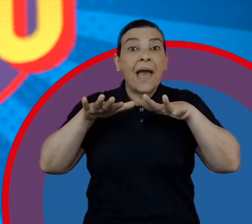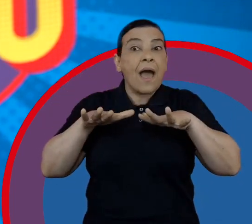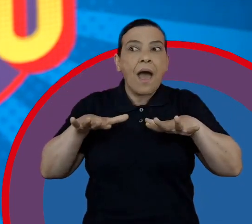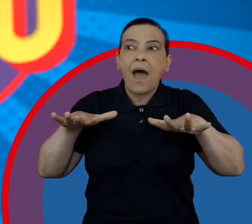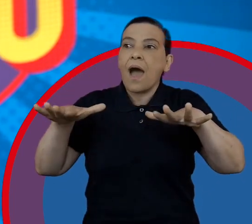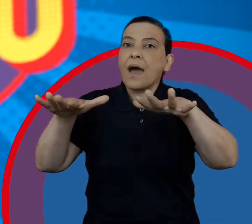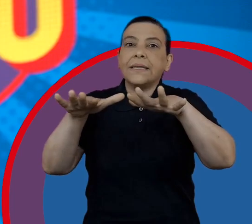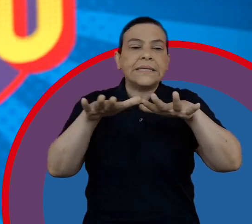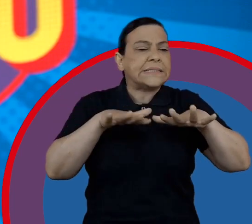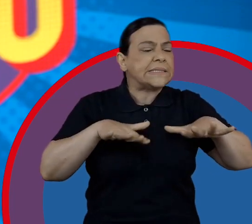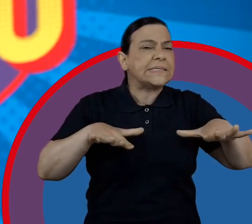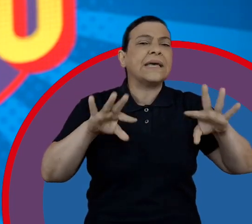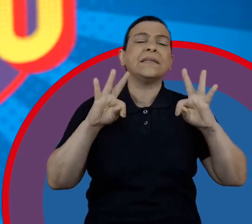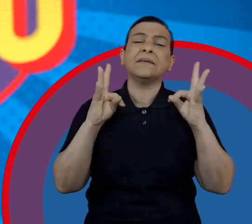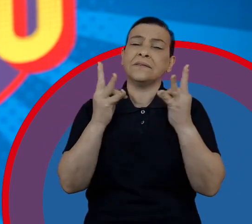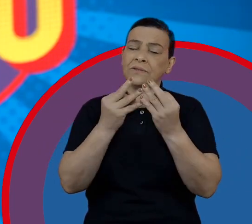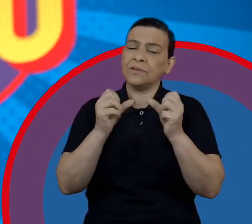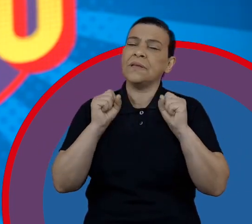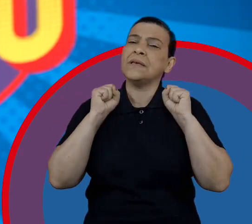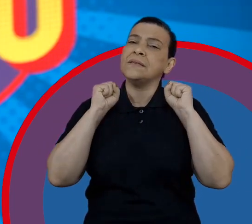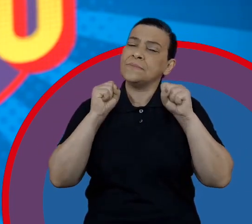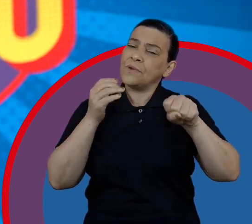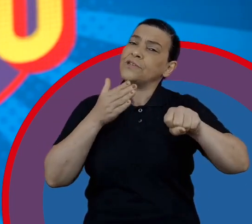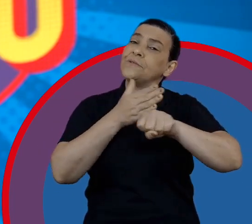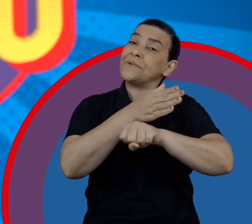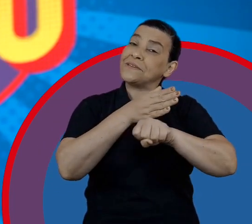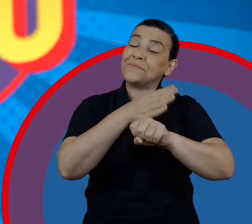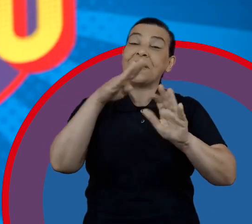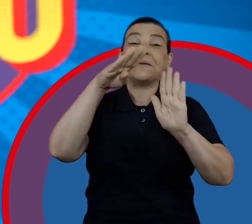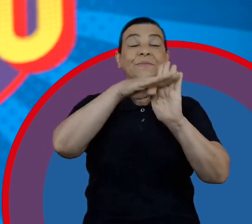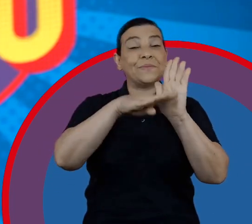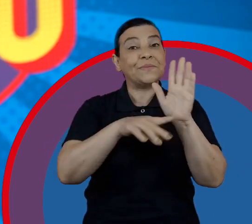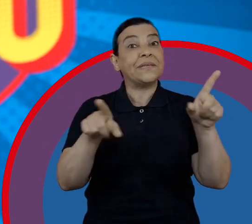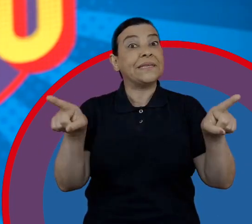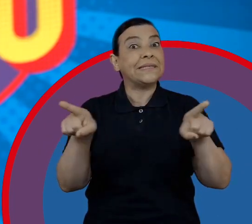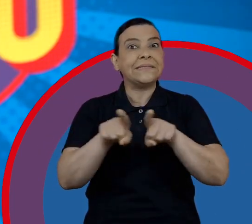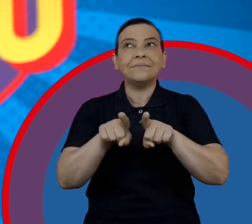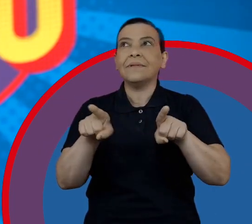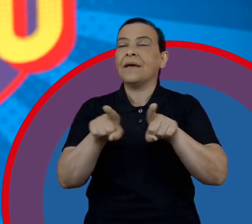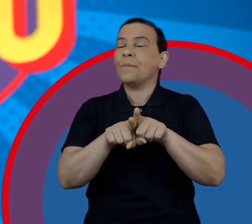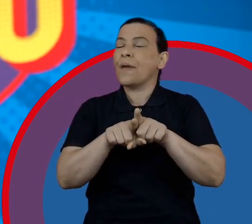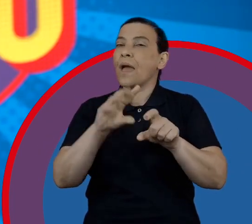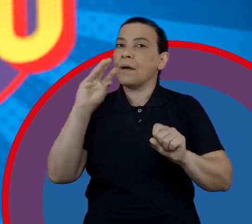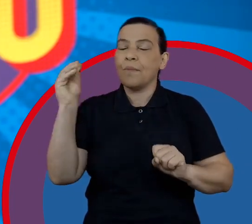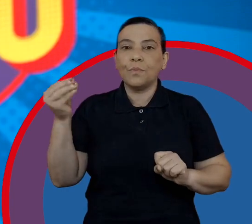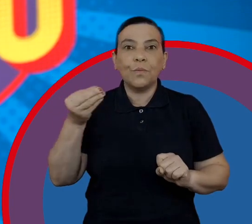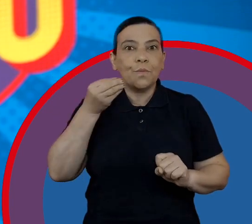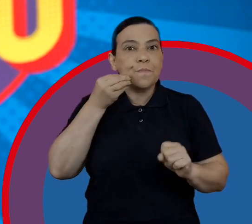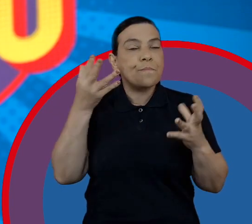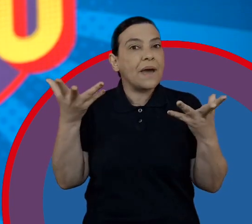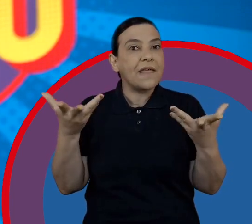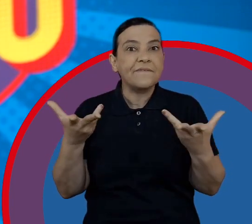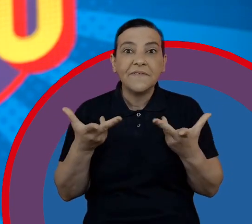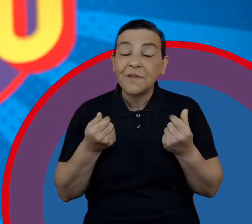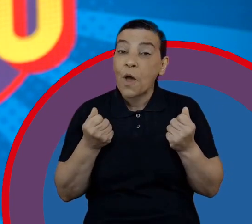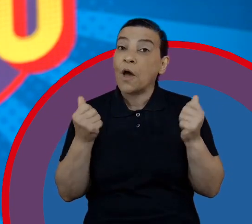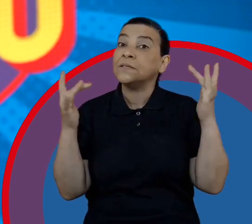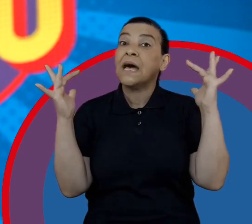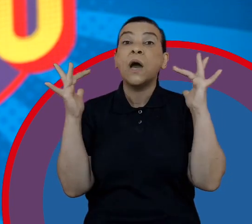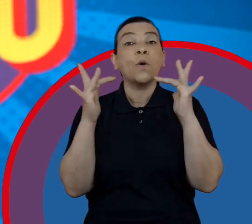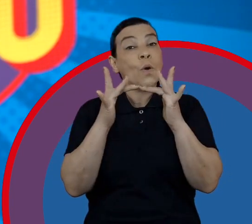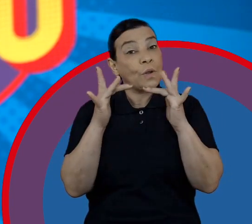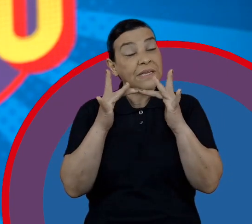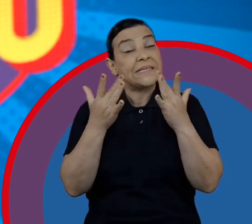áreas têm condições de participar do nosso programa e também é uma excelente oportunidade de se